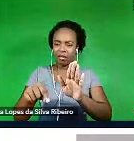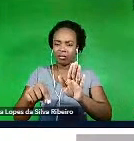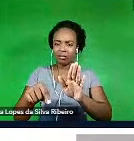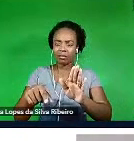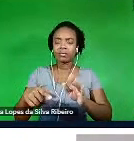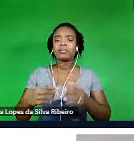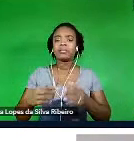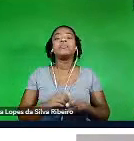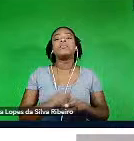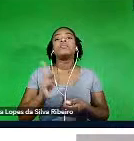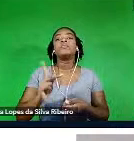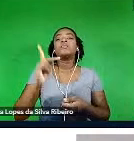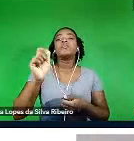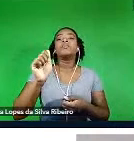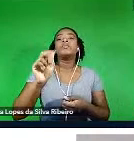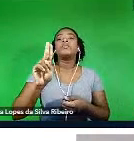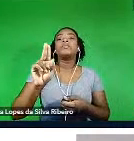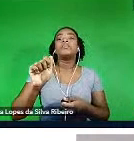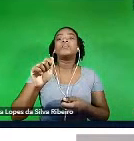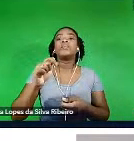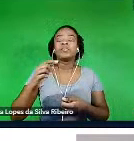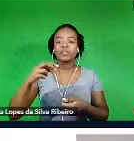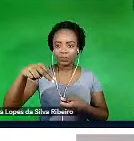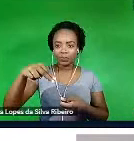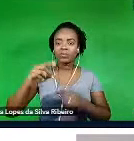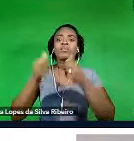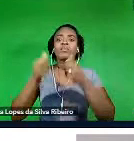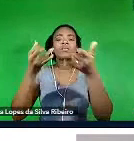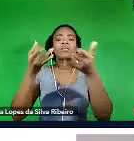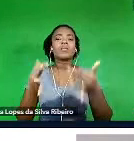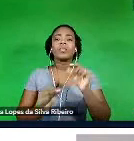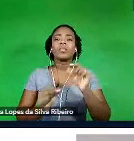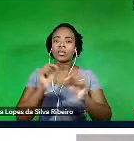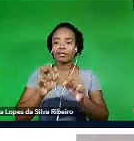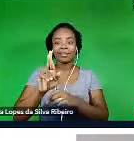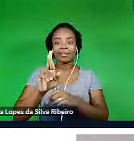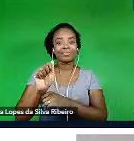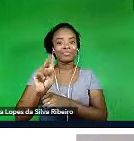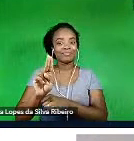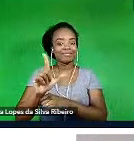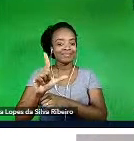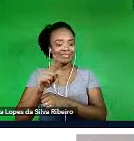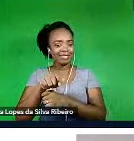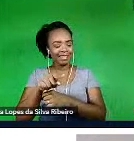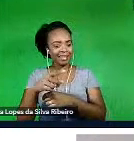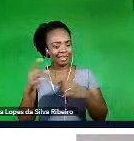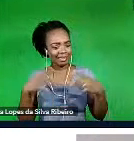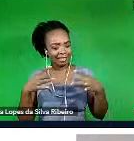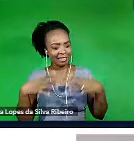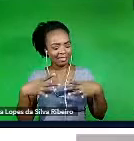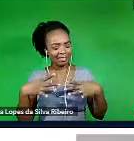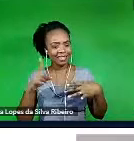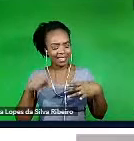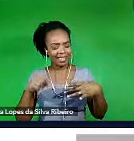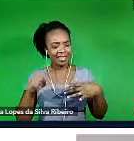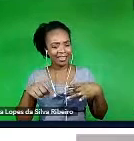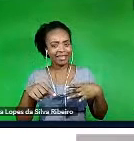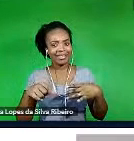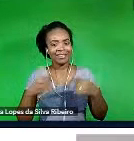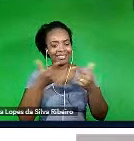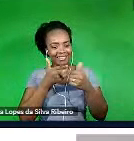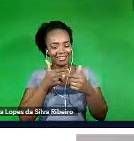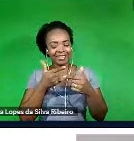aí o Cauã até complementa a fala dele dizendo assim, o Raul diz que tem medo, né, ele tem medo e ri, né,